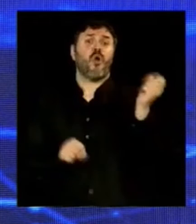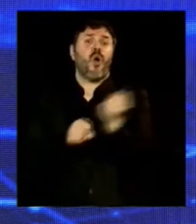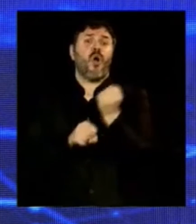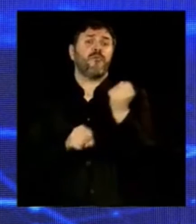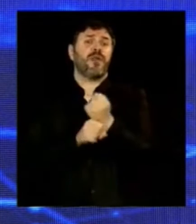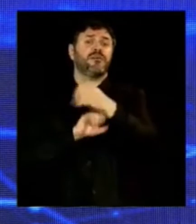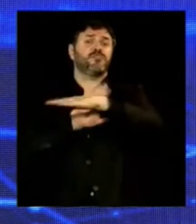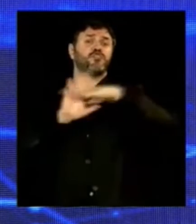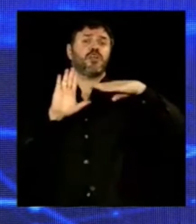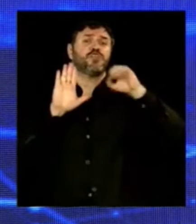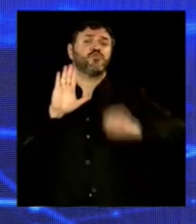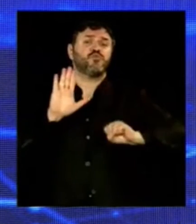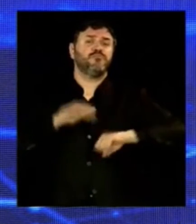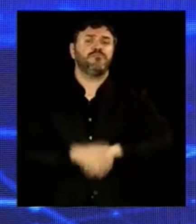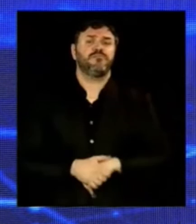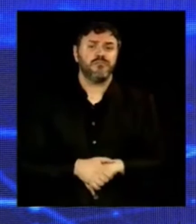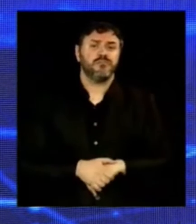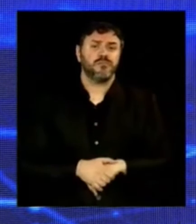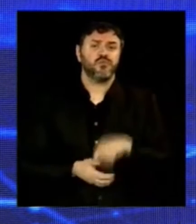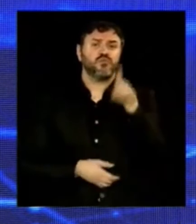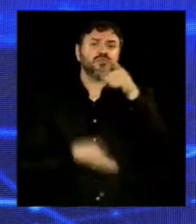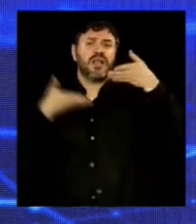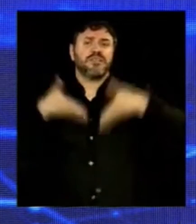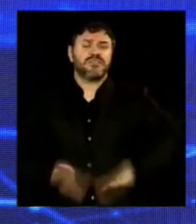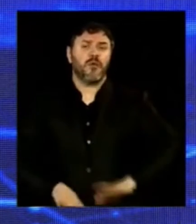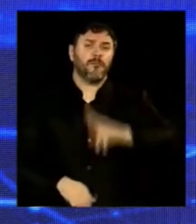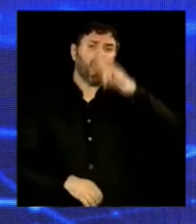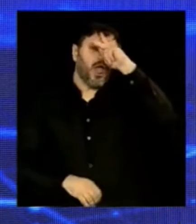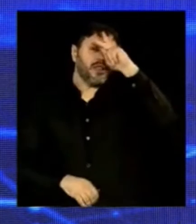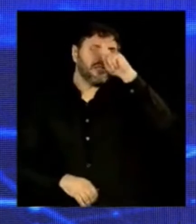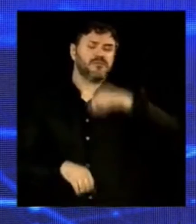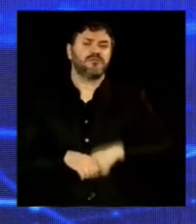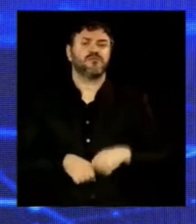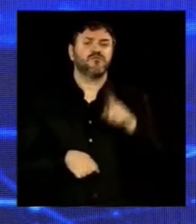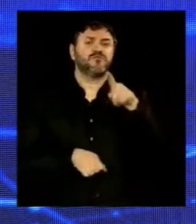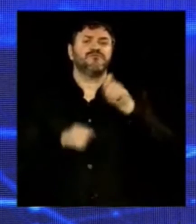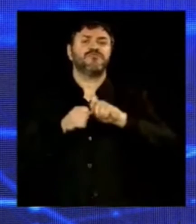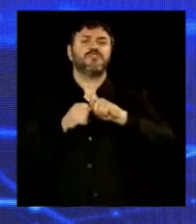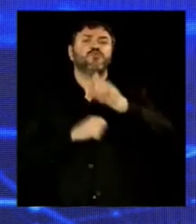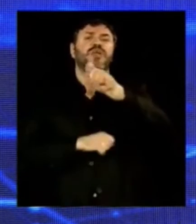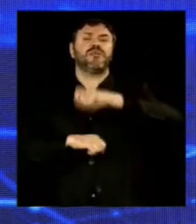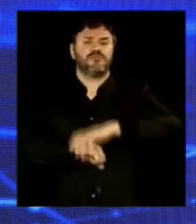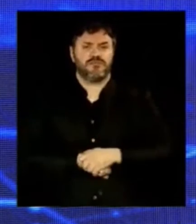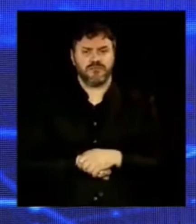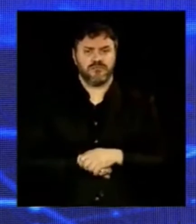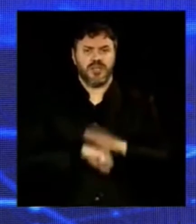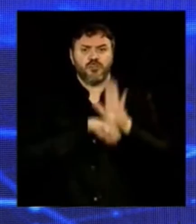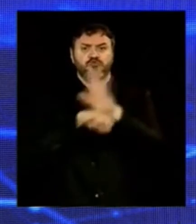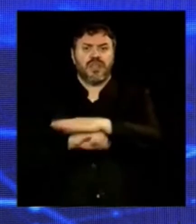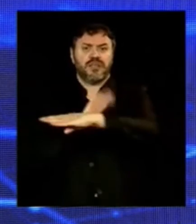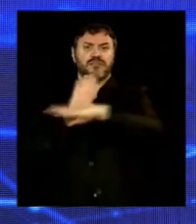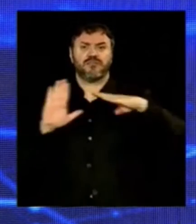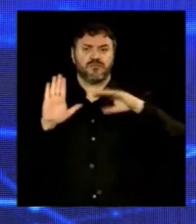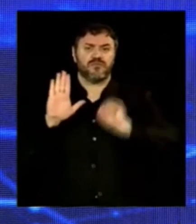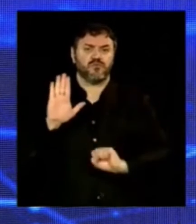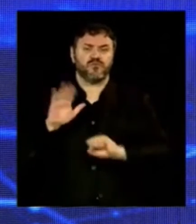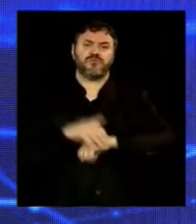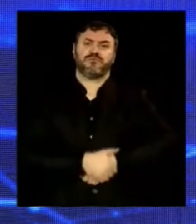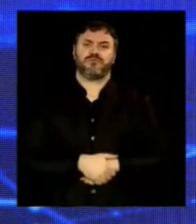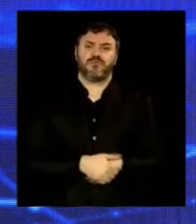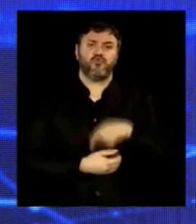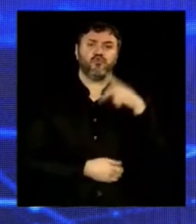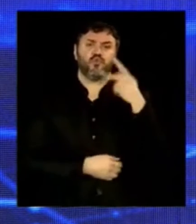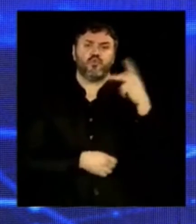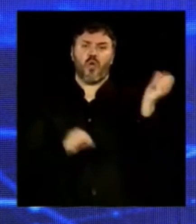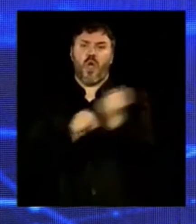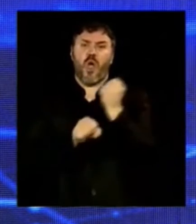para a Zona Sul? O senhor nasceu lá. O senhor fez o quê? Qual é a obra marcante de transformação da Zona